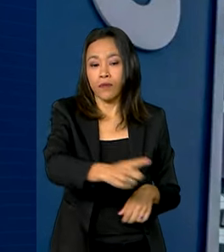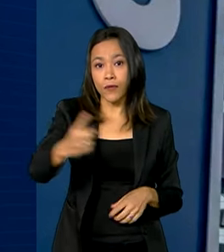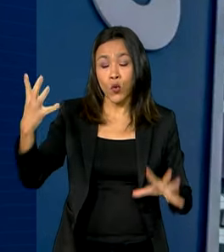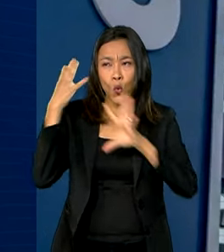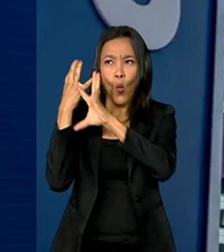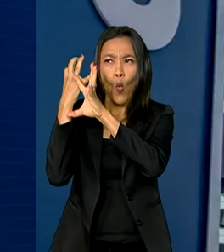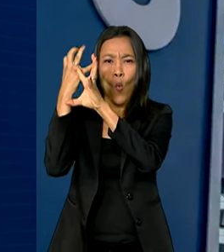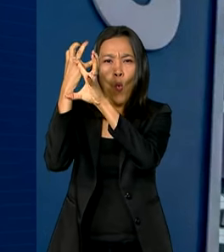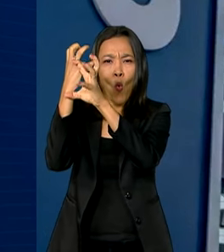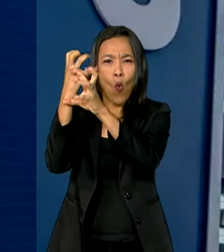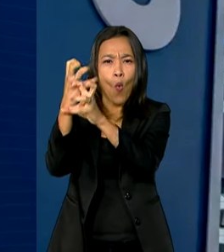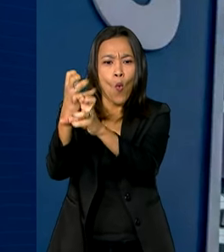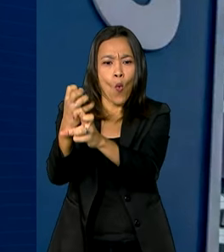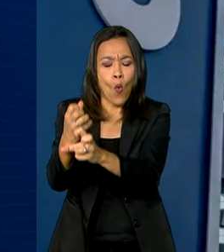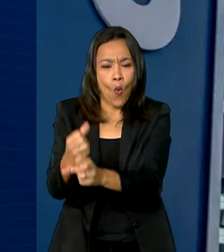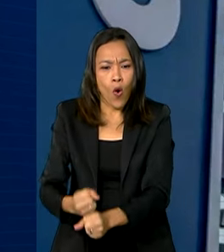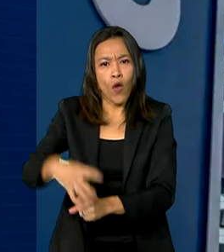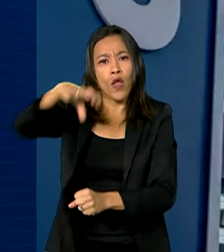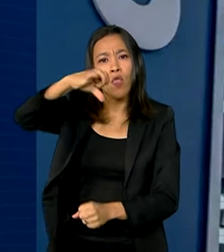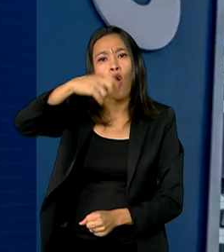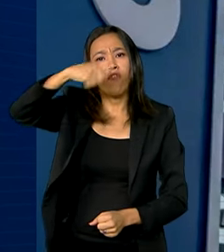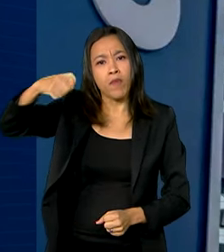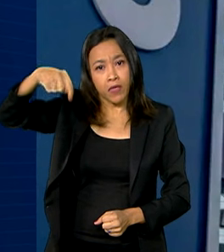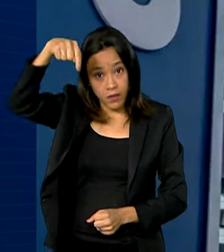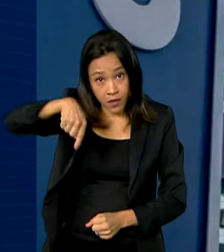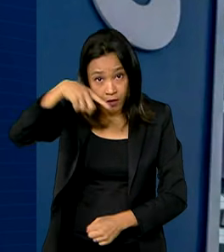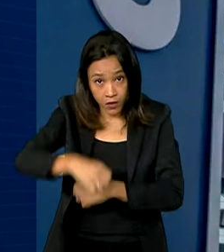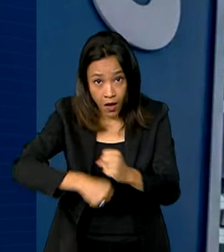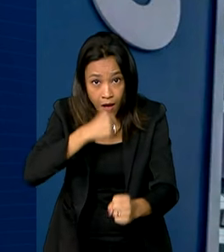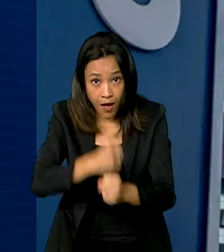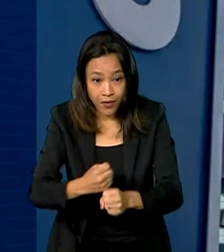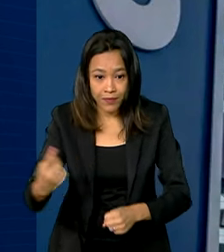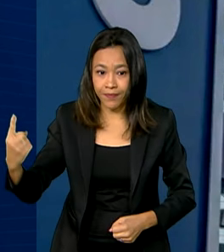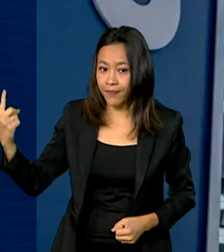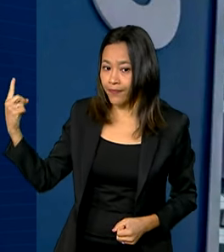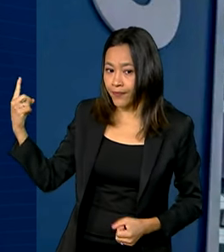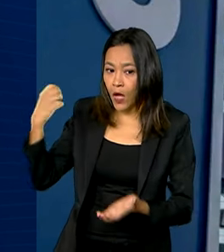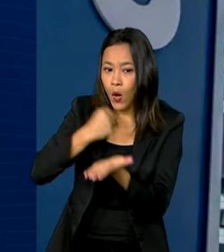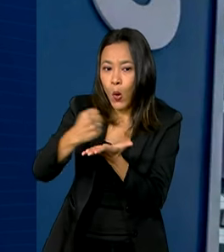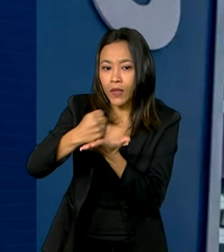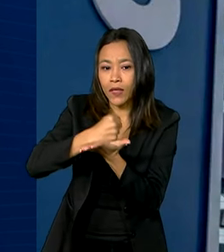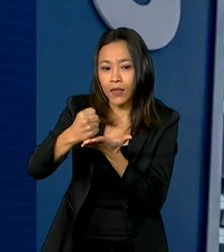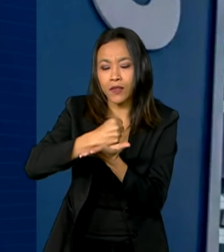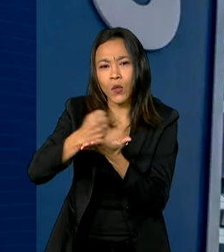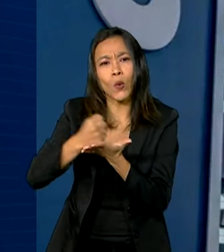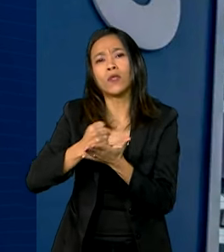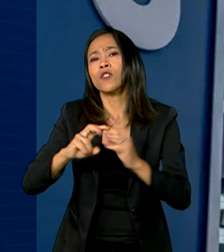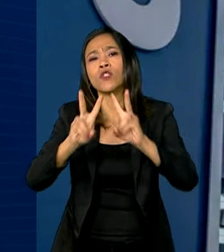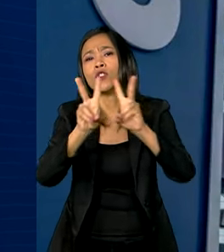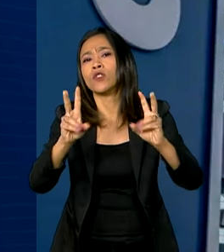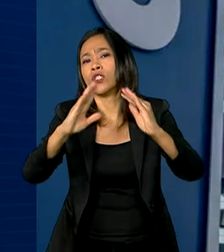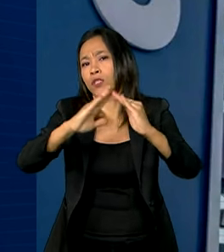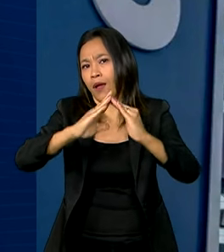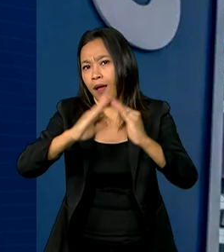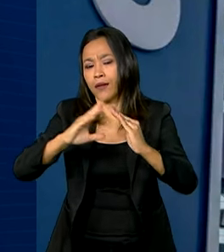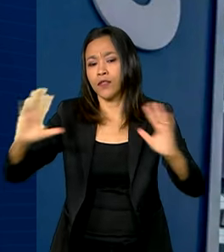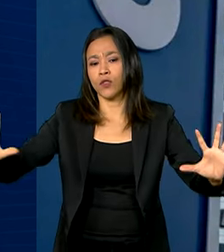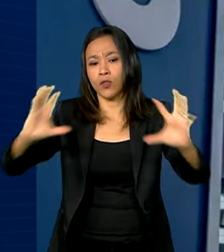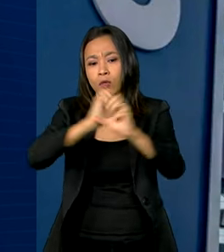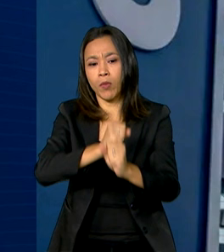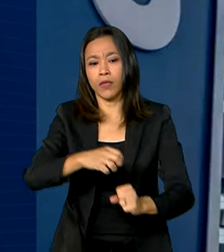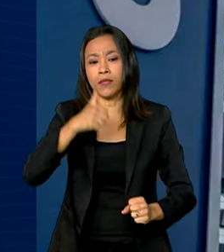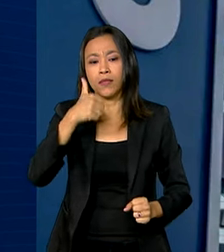acumulado dos nove primeiros meses deste ano, as contratações habitacionais totalizaram R